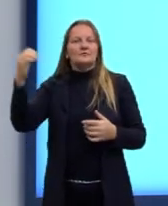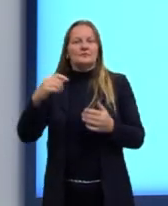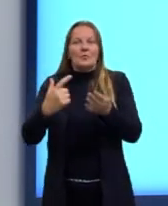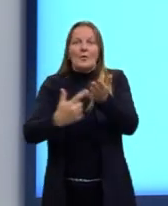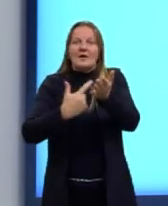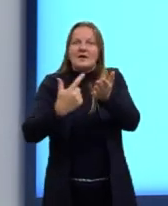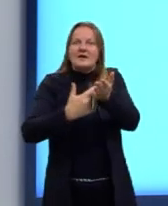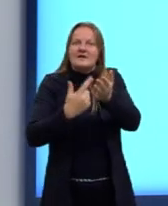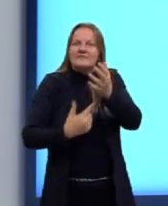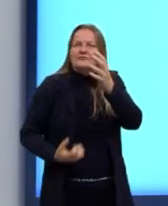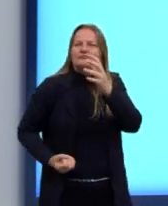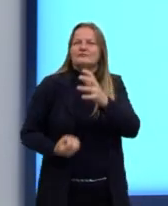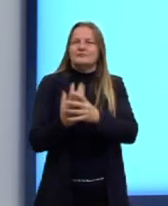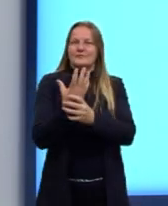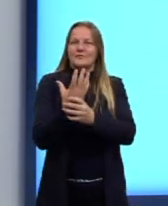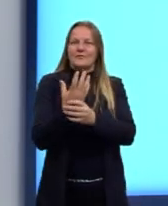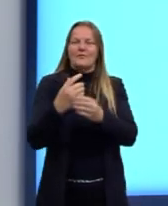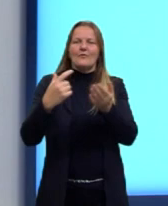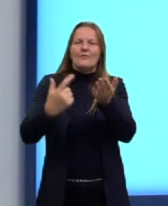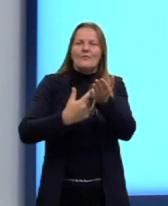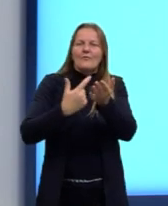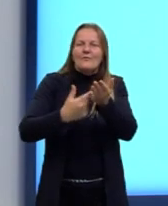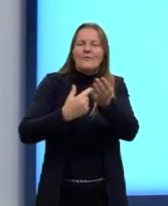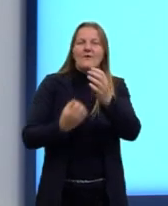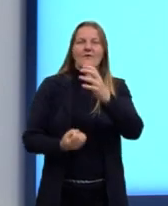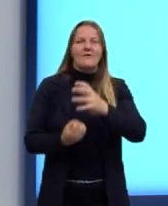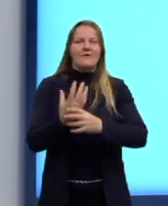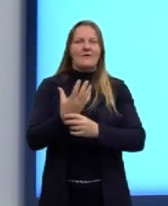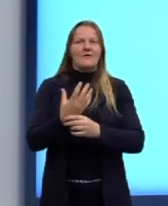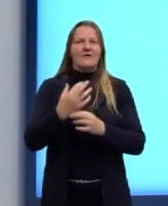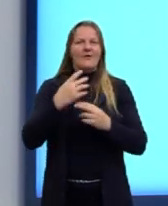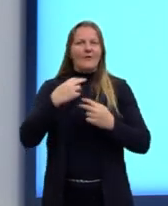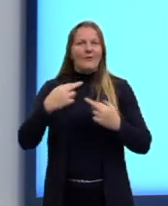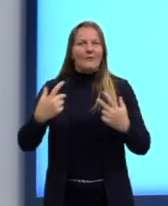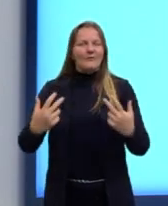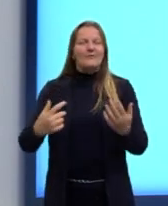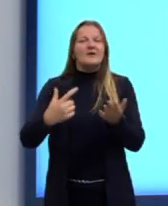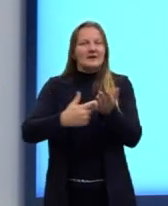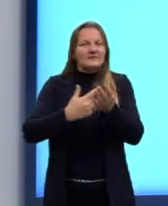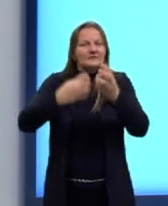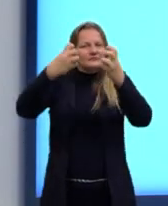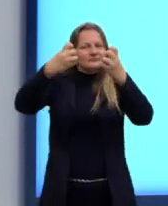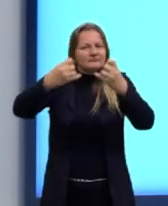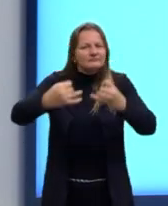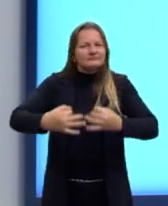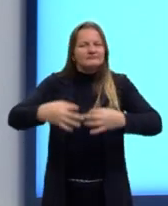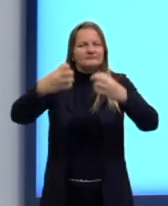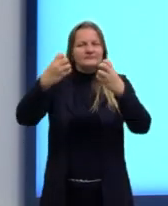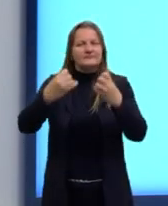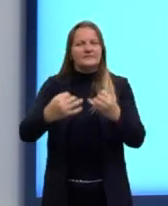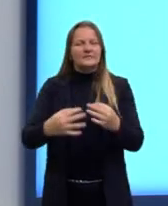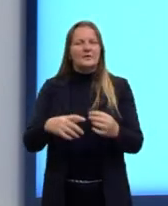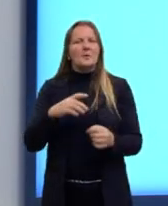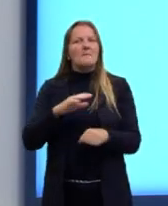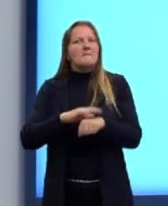Espécies. O Darwin, ele explicou seus estudos através do livro, os quais são